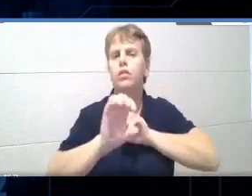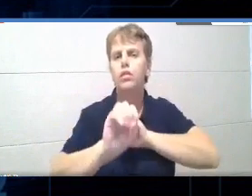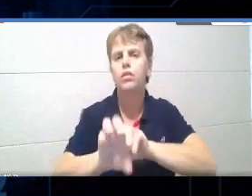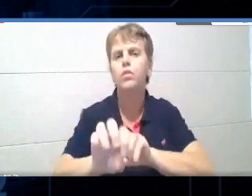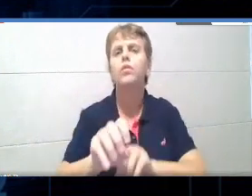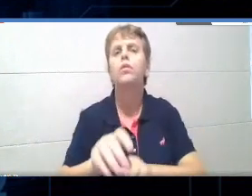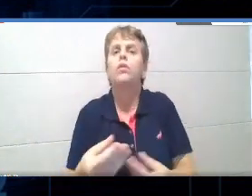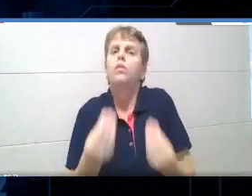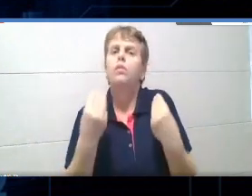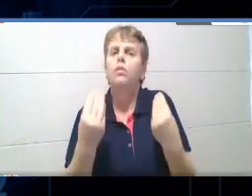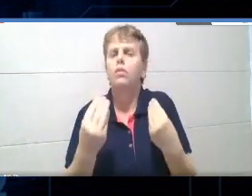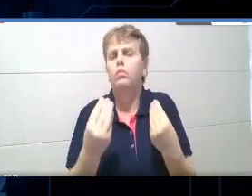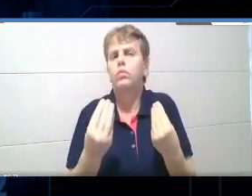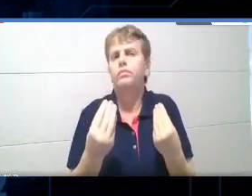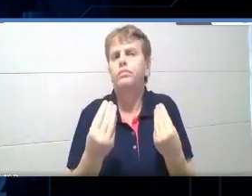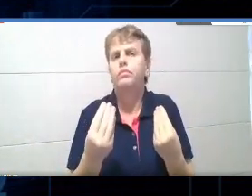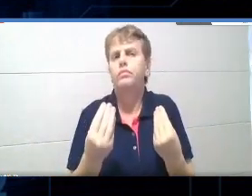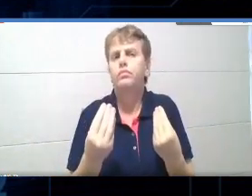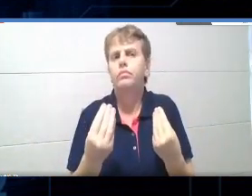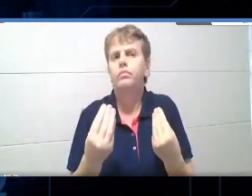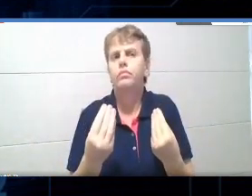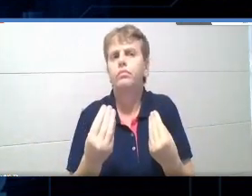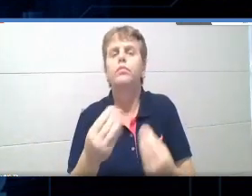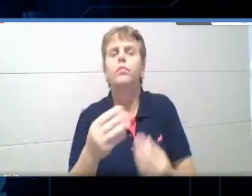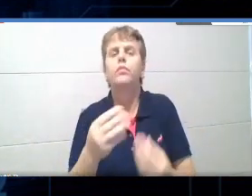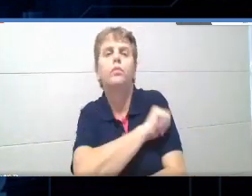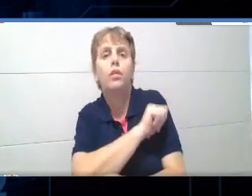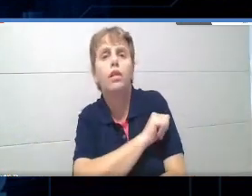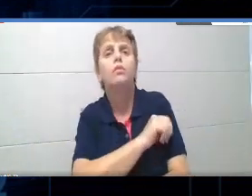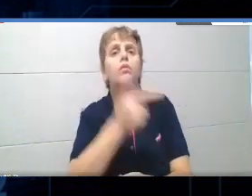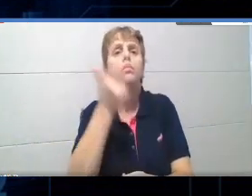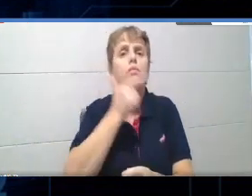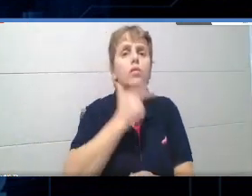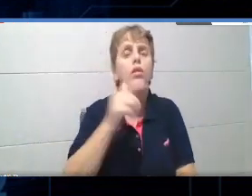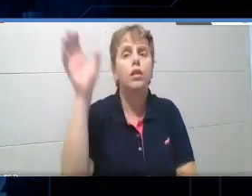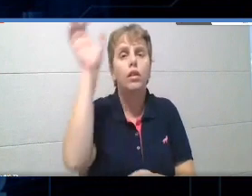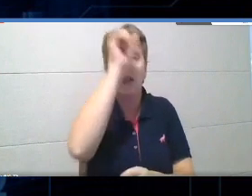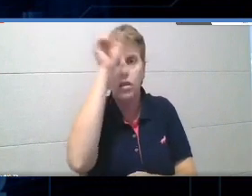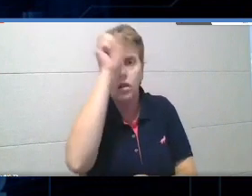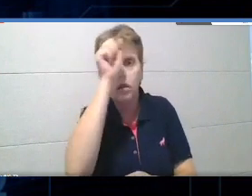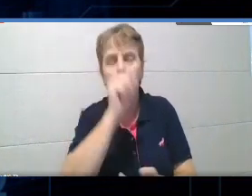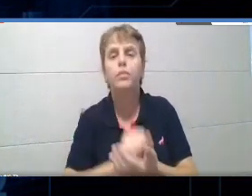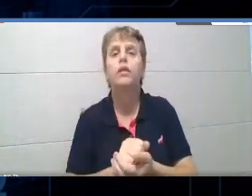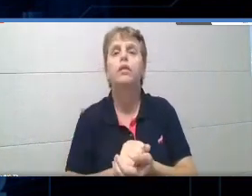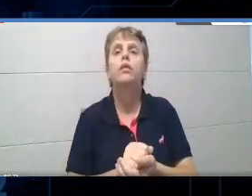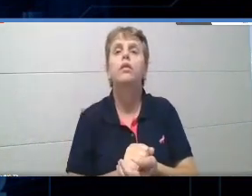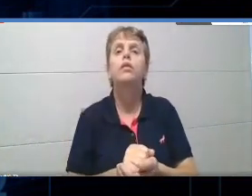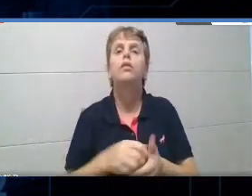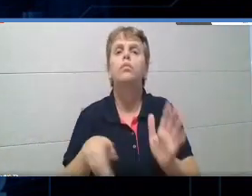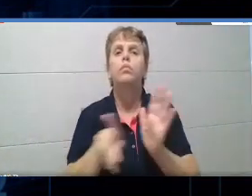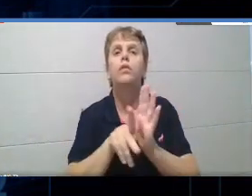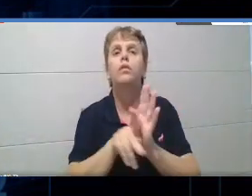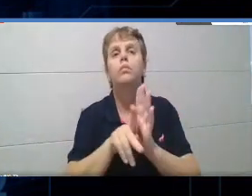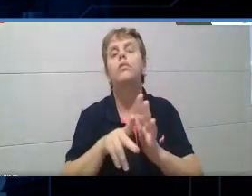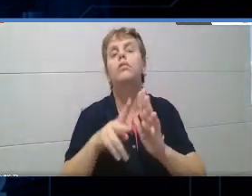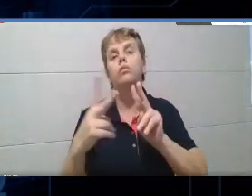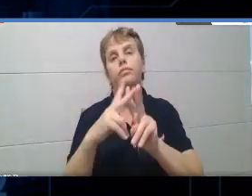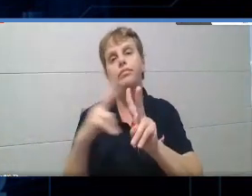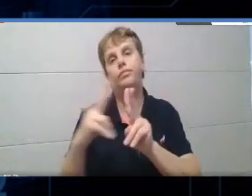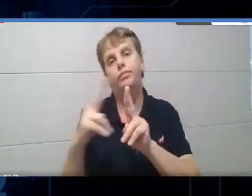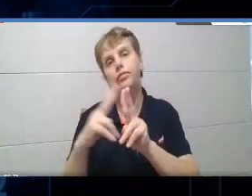o nosso aluno vai estar estudando, vai estar aprendendo nesse método remoto, né,